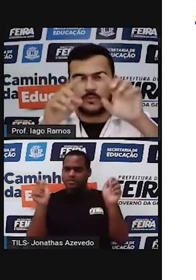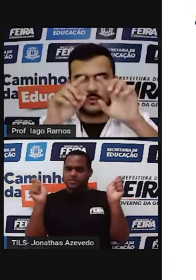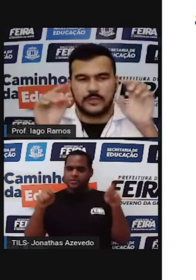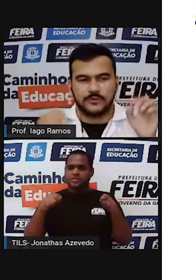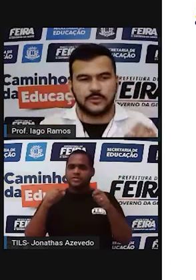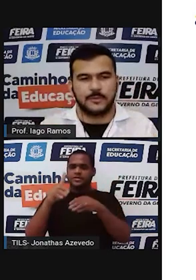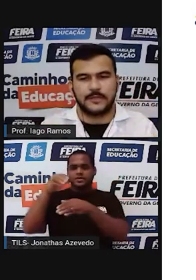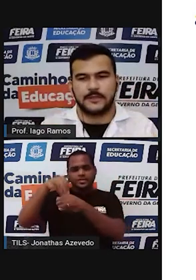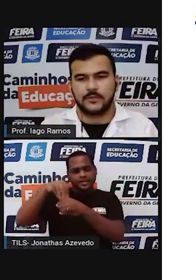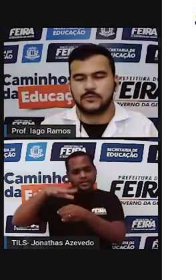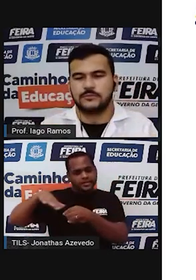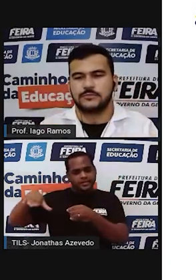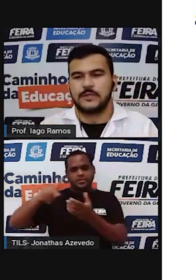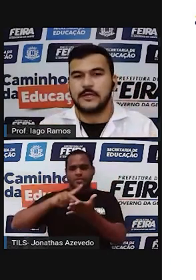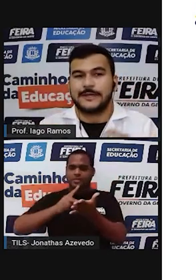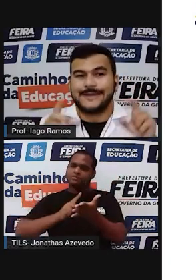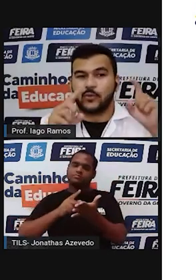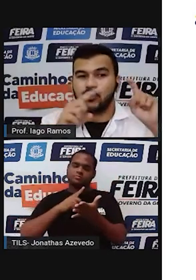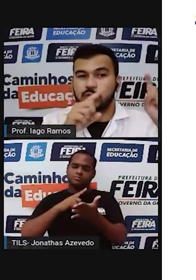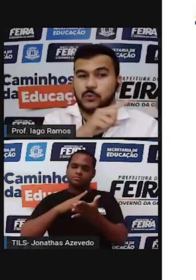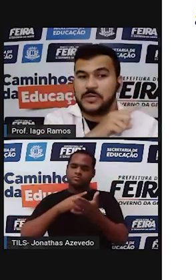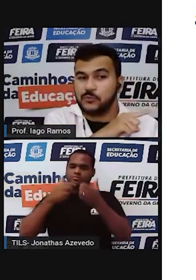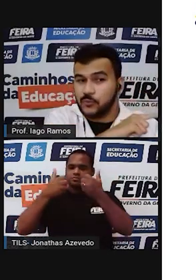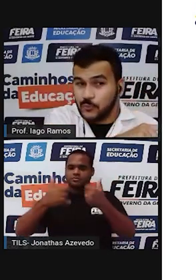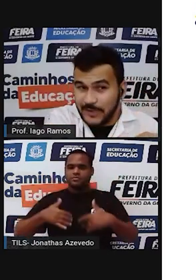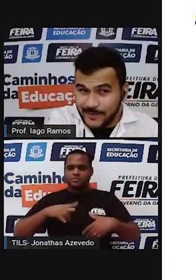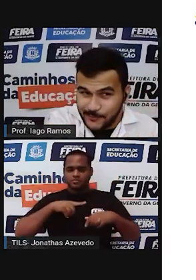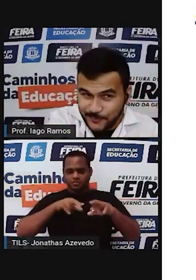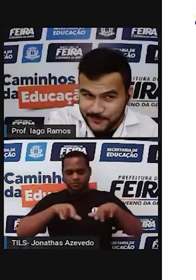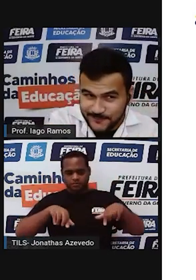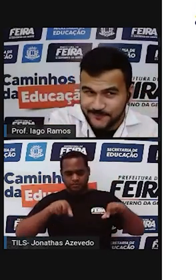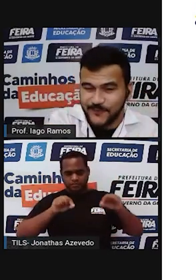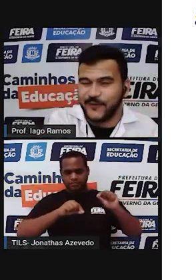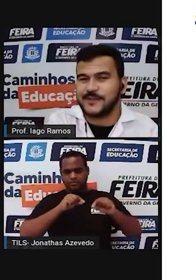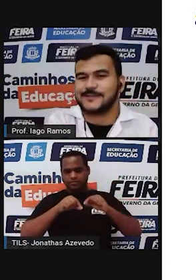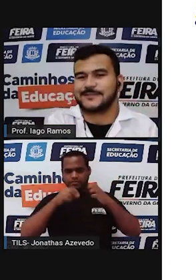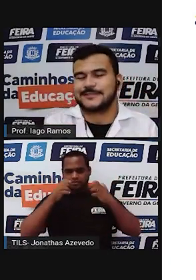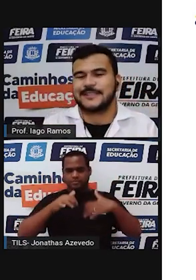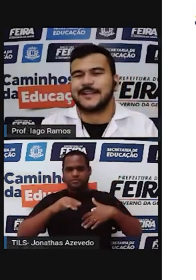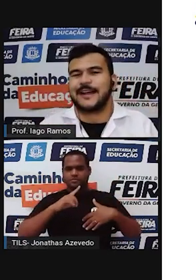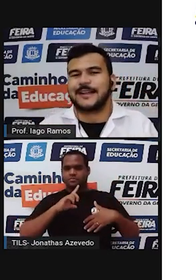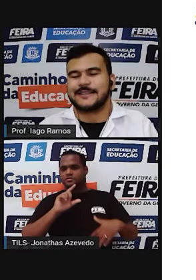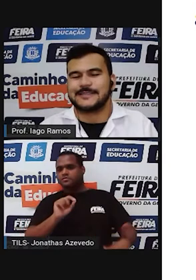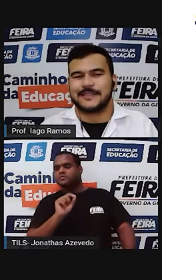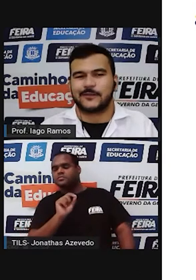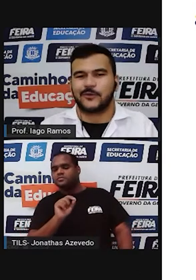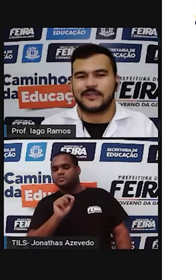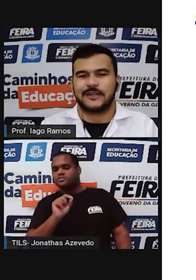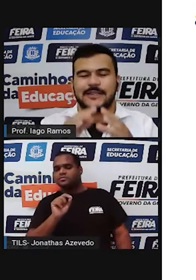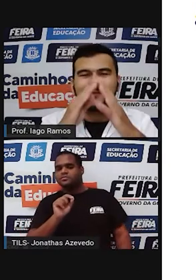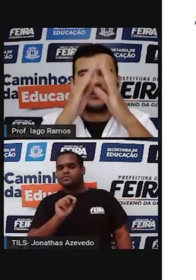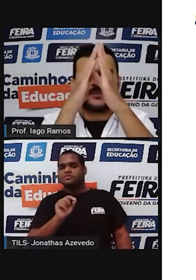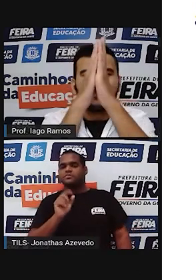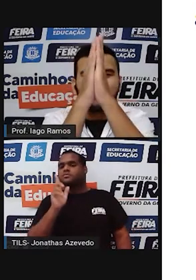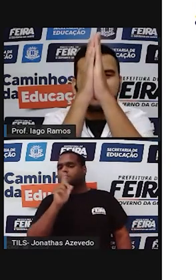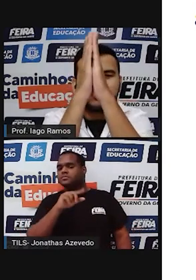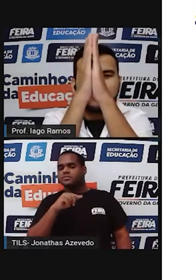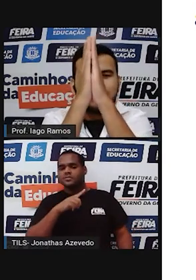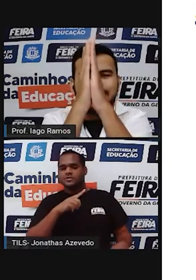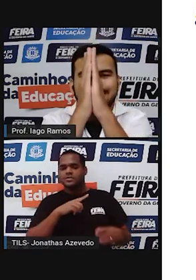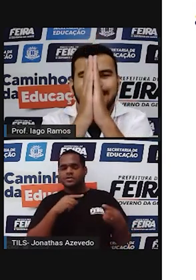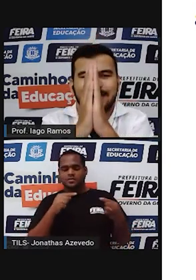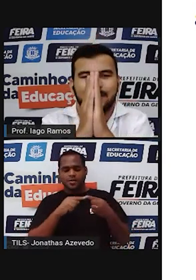daquele modelo geométrico que construiu um ângulo olha só a terceira corda ela tem que ficar